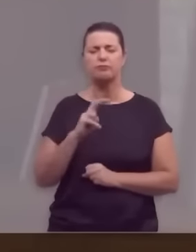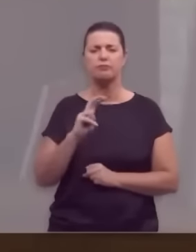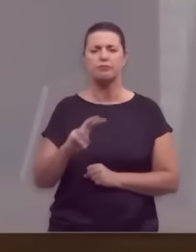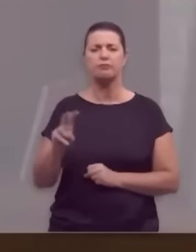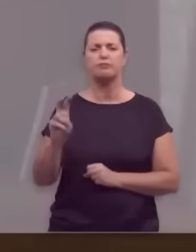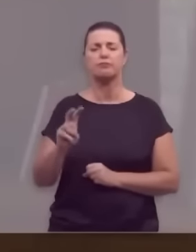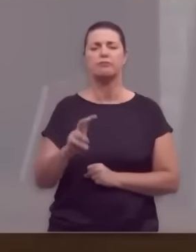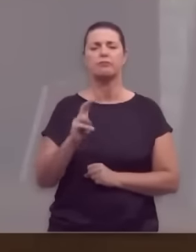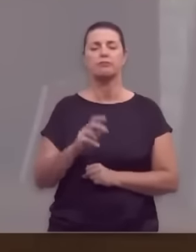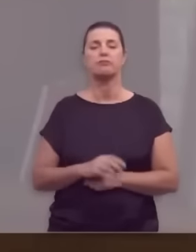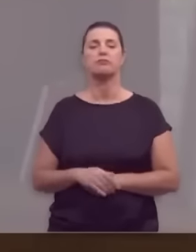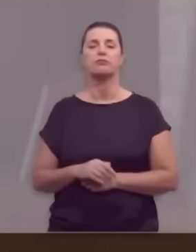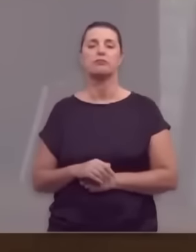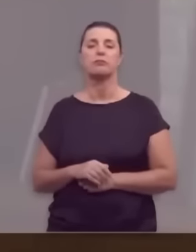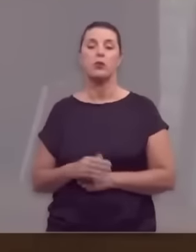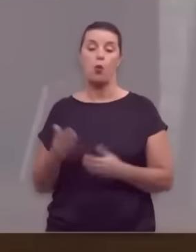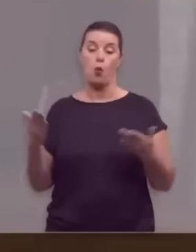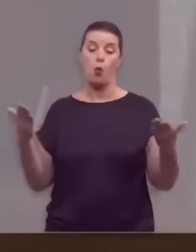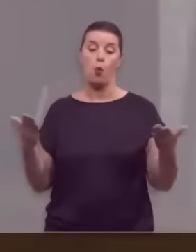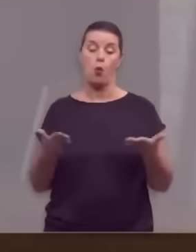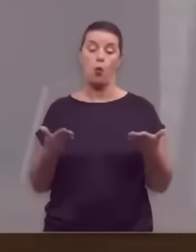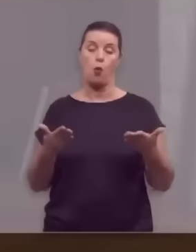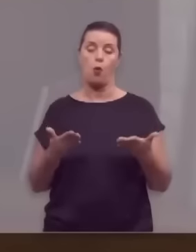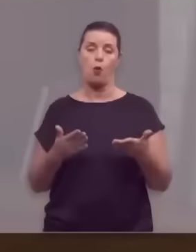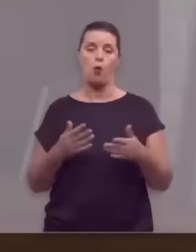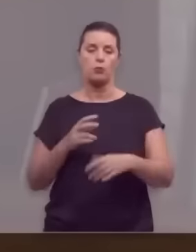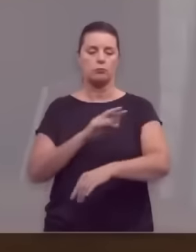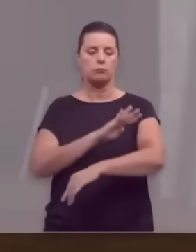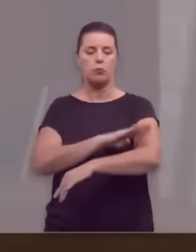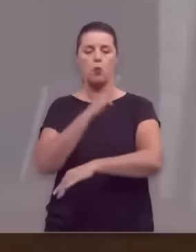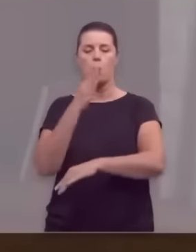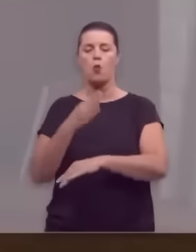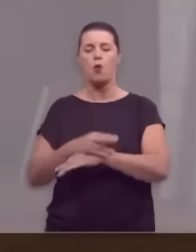no Monte Nebo, hoje Jordânia,